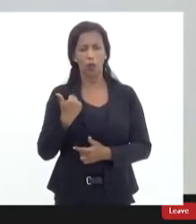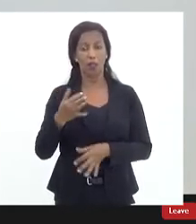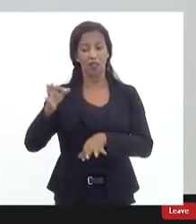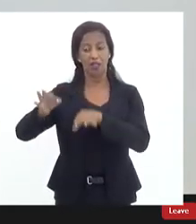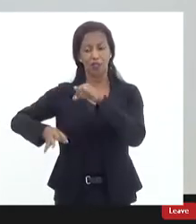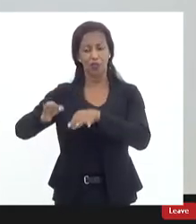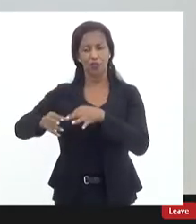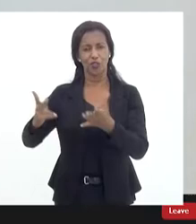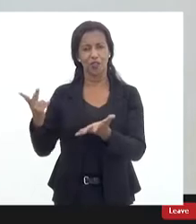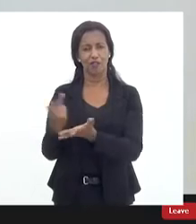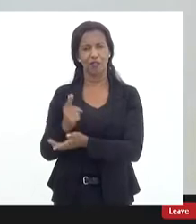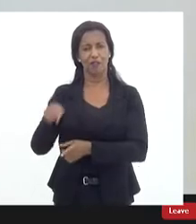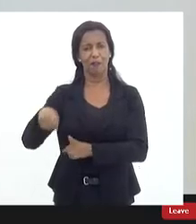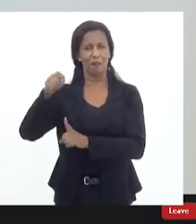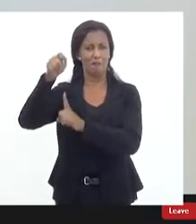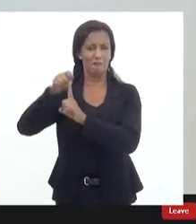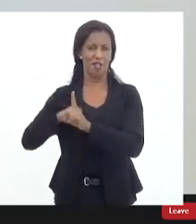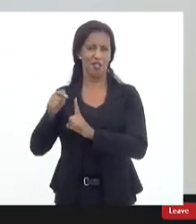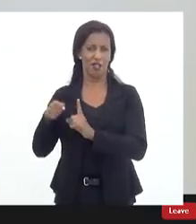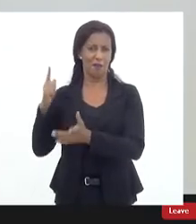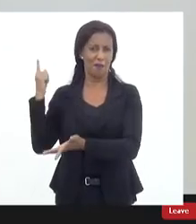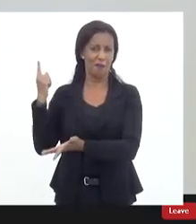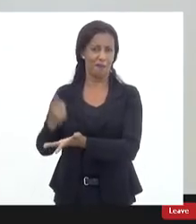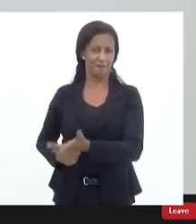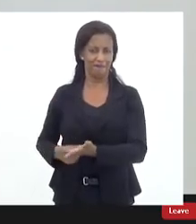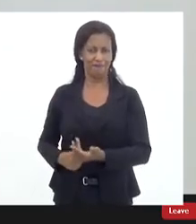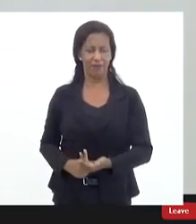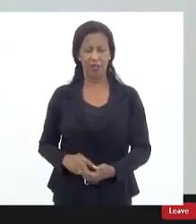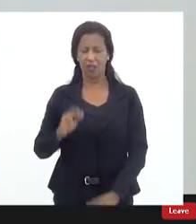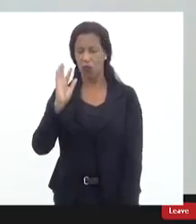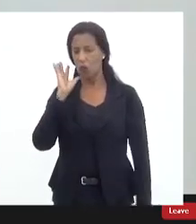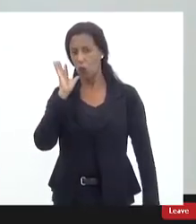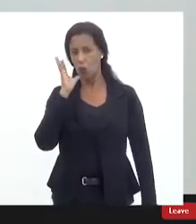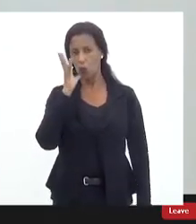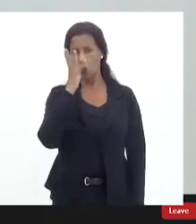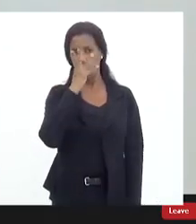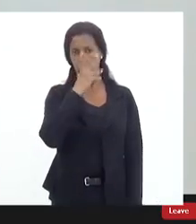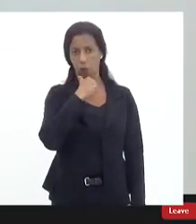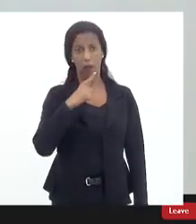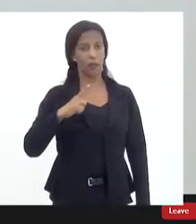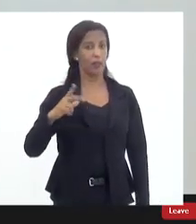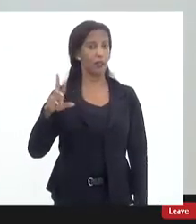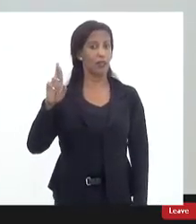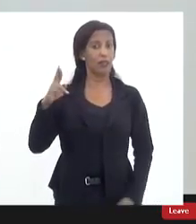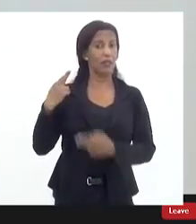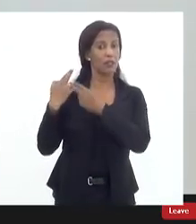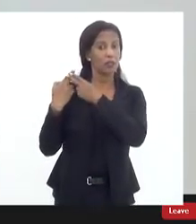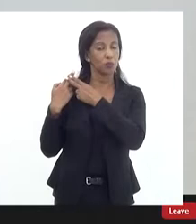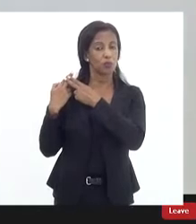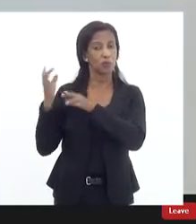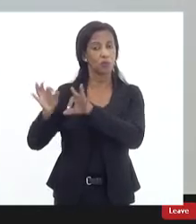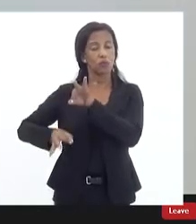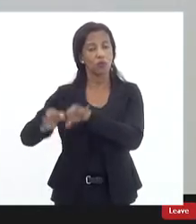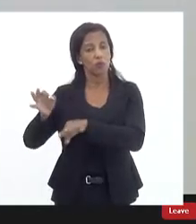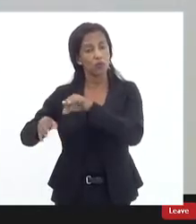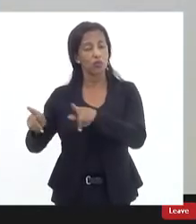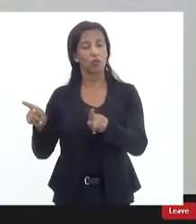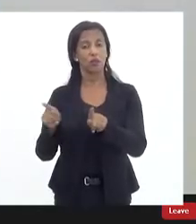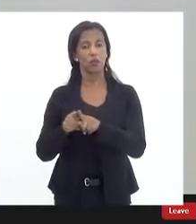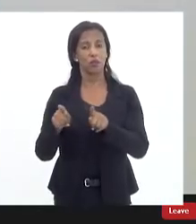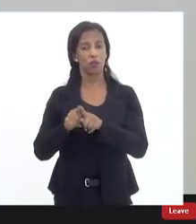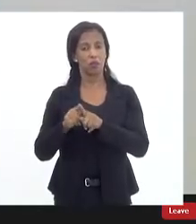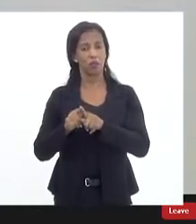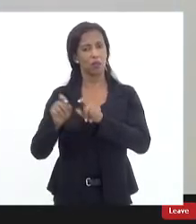vai ser feito esse mês então essa morosidade que tem responsabilidade do sistema de justiça e também